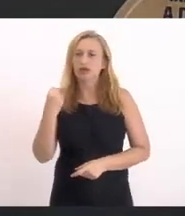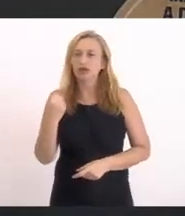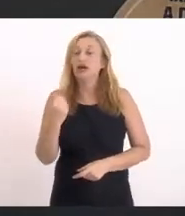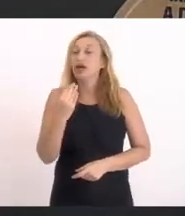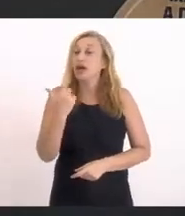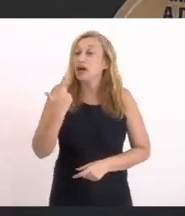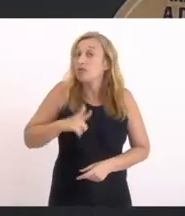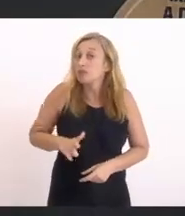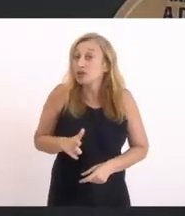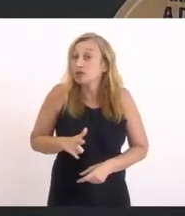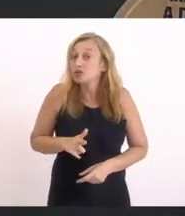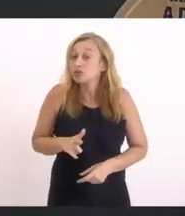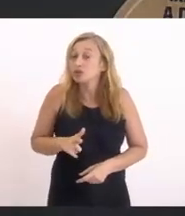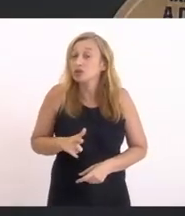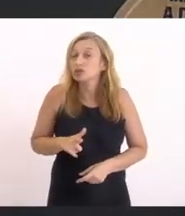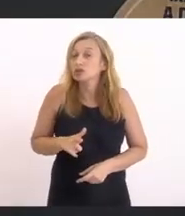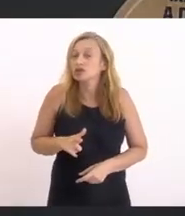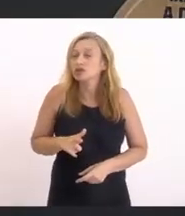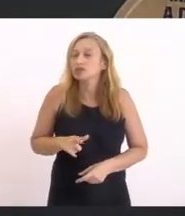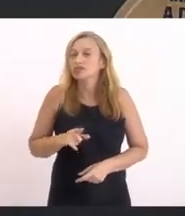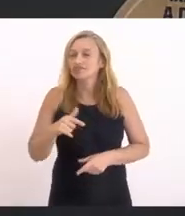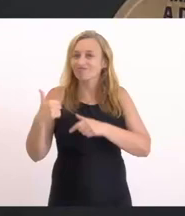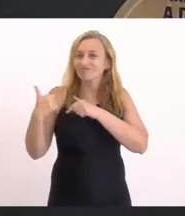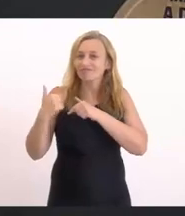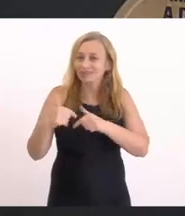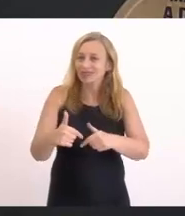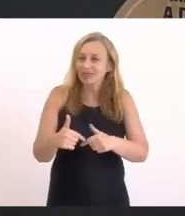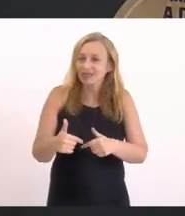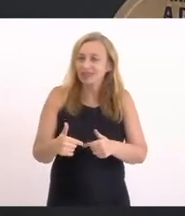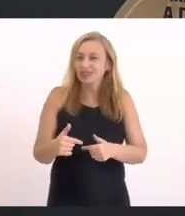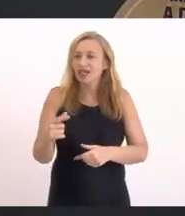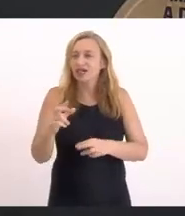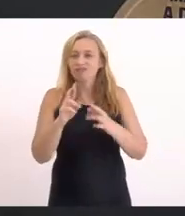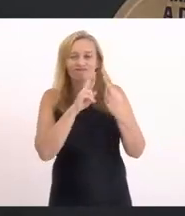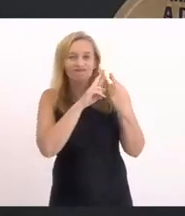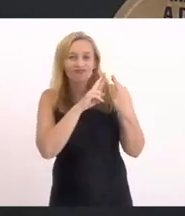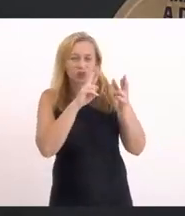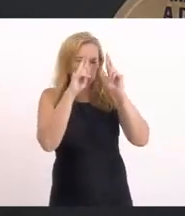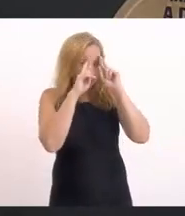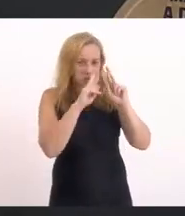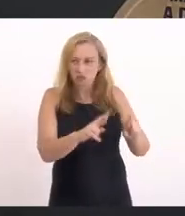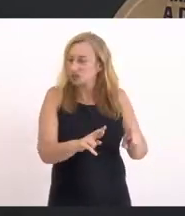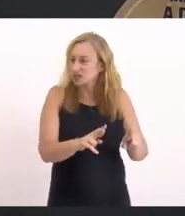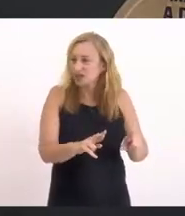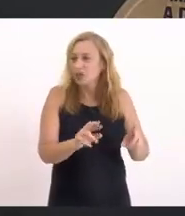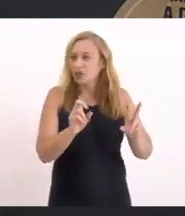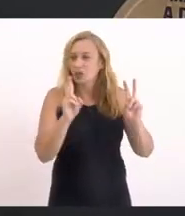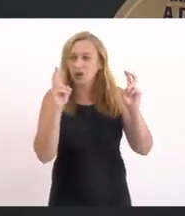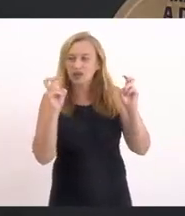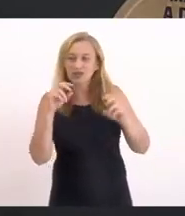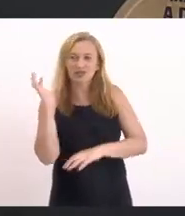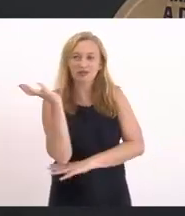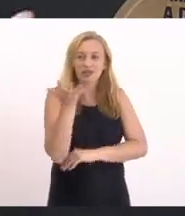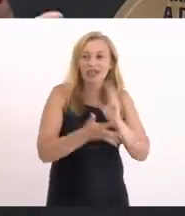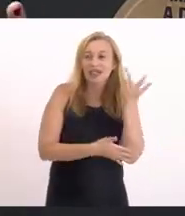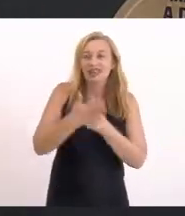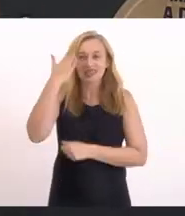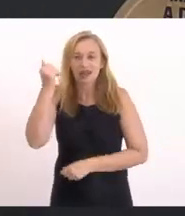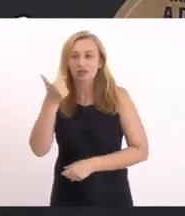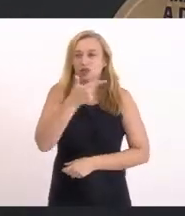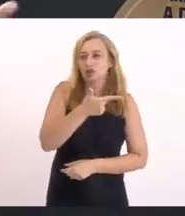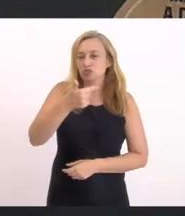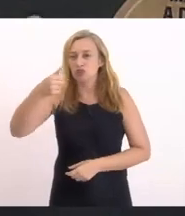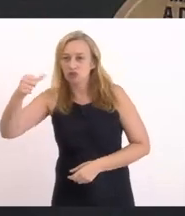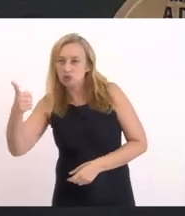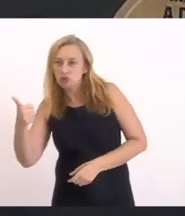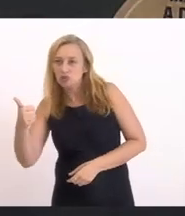repito Com essa tradição De não respeitar As questões ambientais A gente sabe Que em 2001 Quando a obra